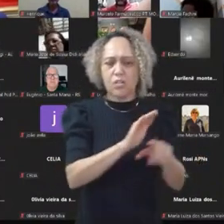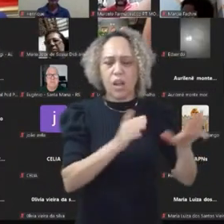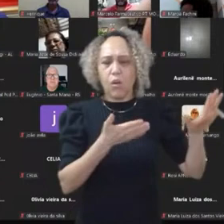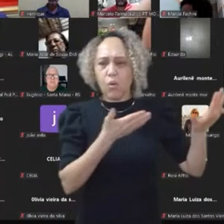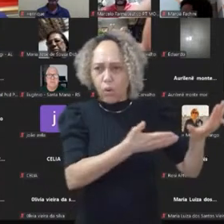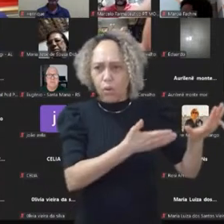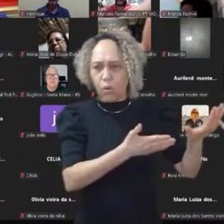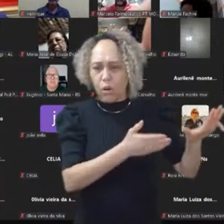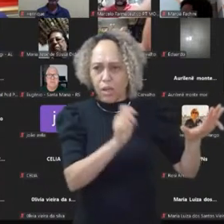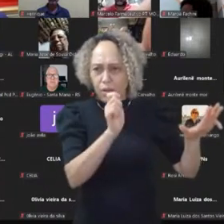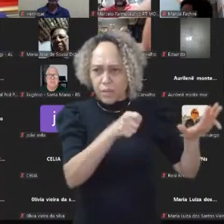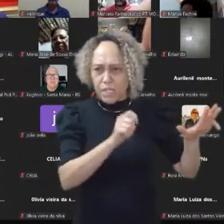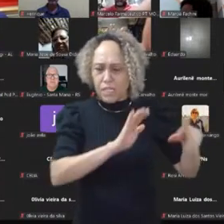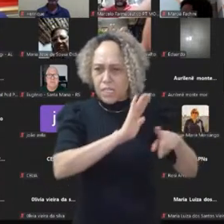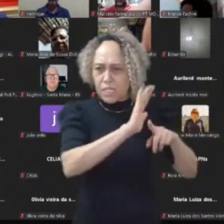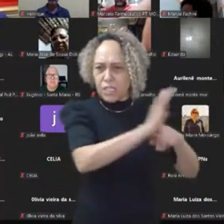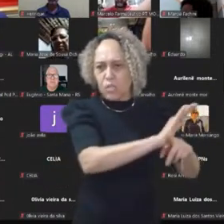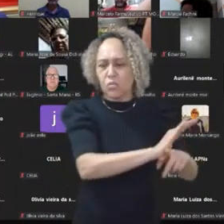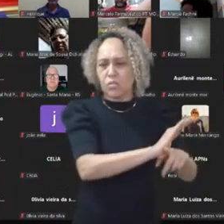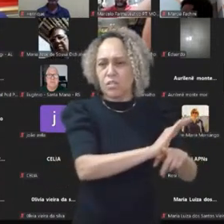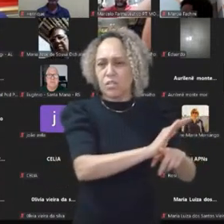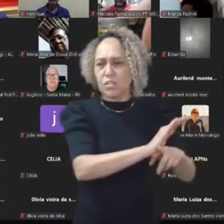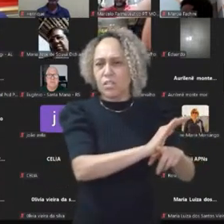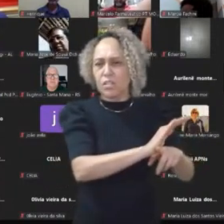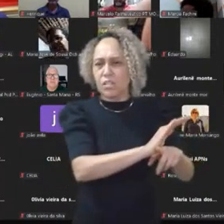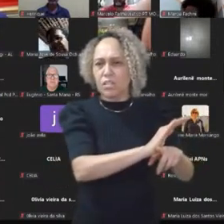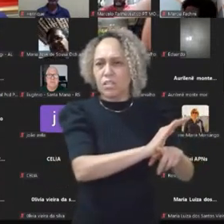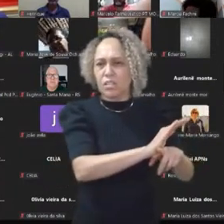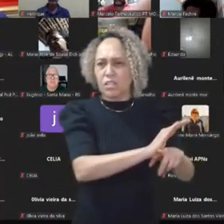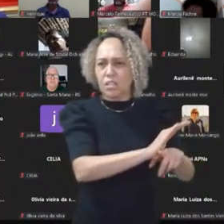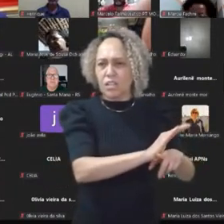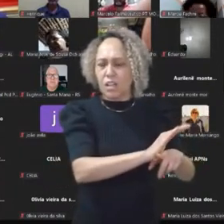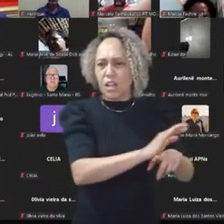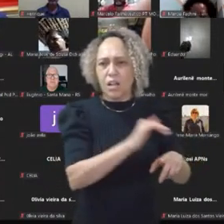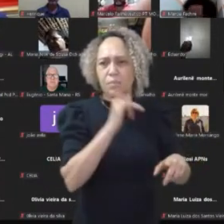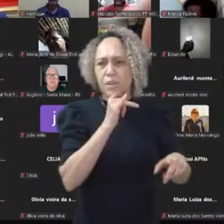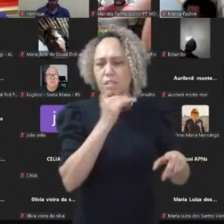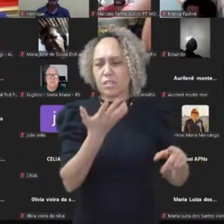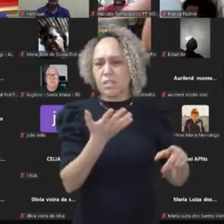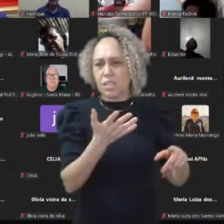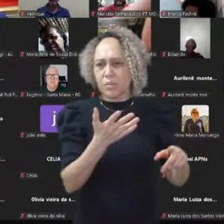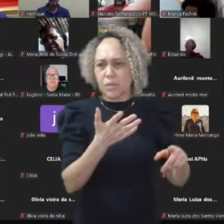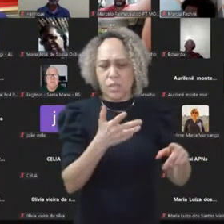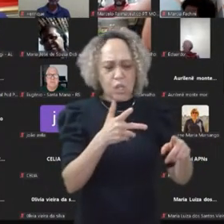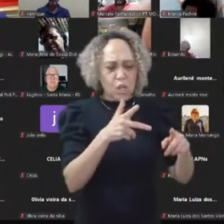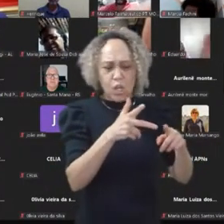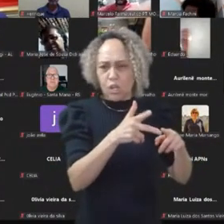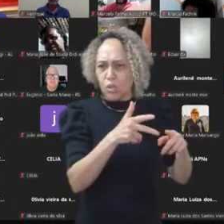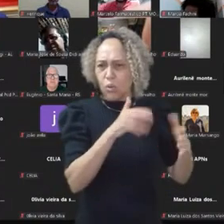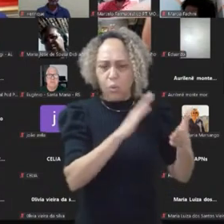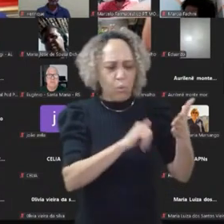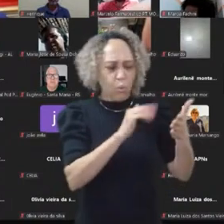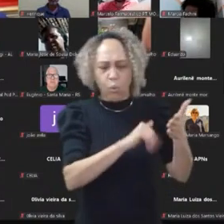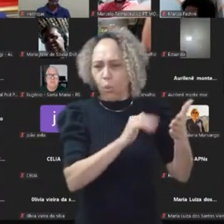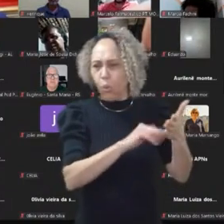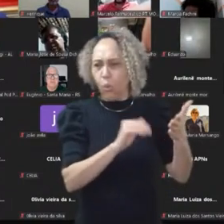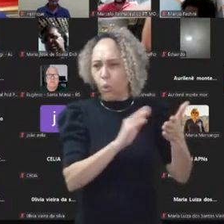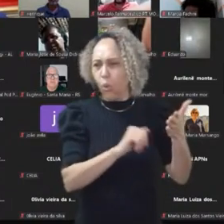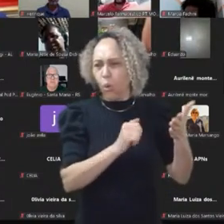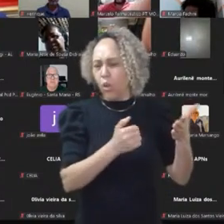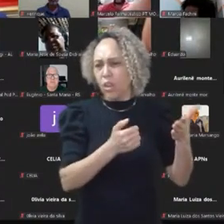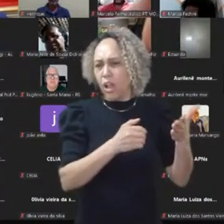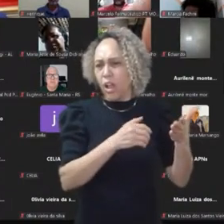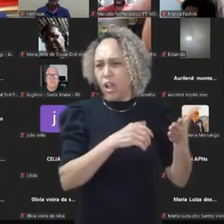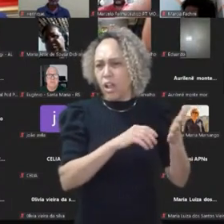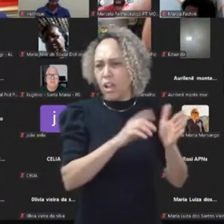e precisa dessa ajuda, a não cortar gasto em saúde e educação, que ele não quer cortar, e tem aí os três maiores veículos de